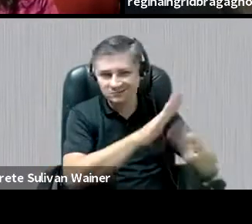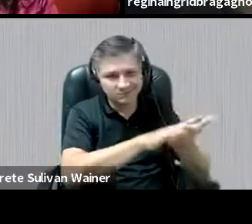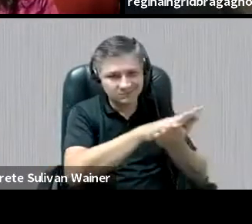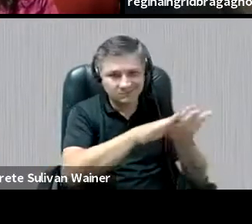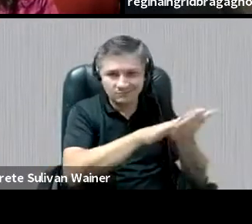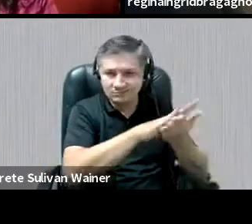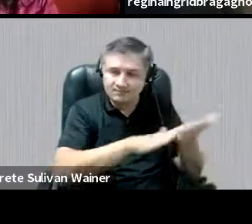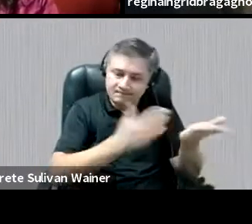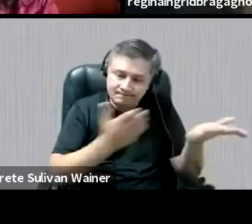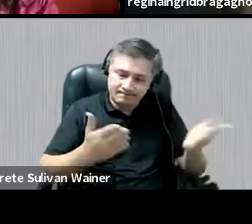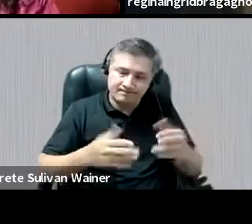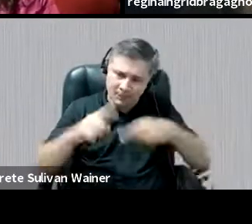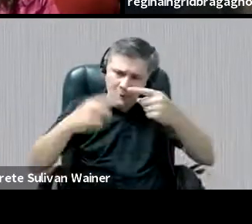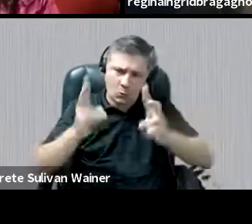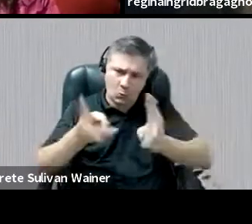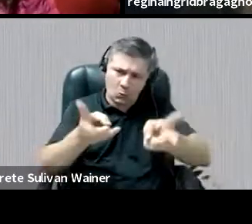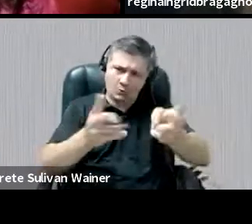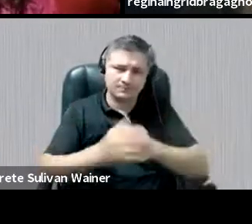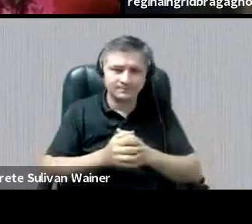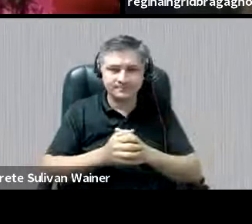continuando no debate.